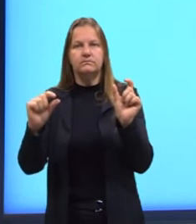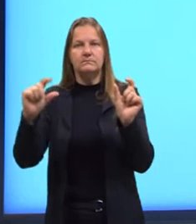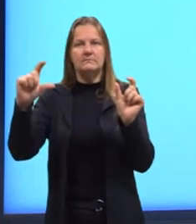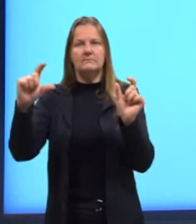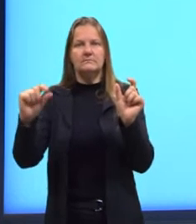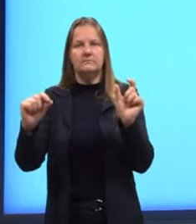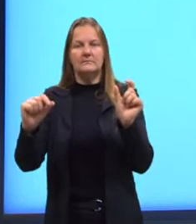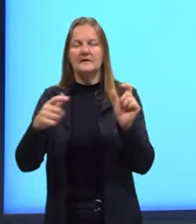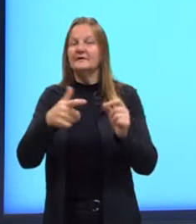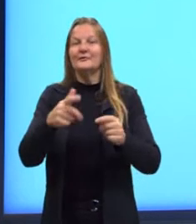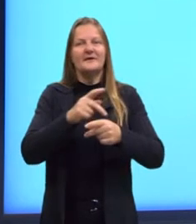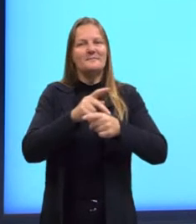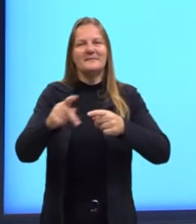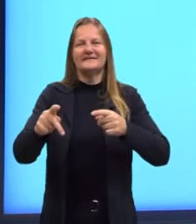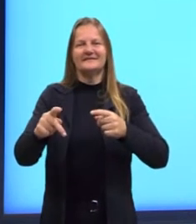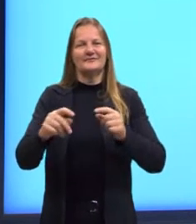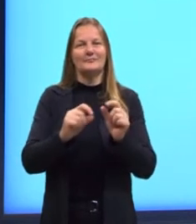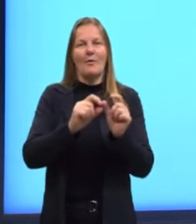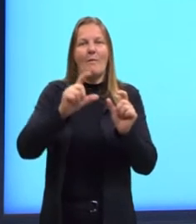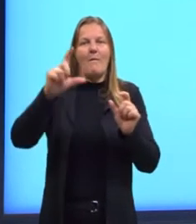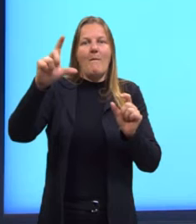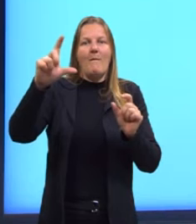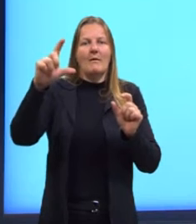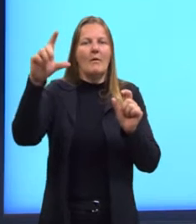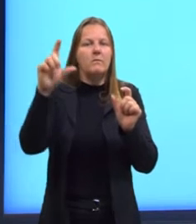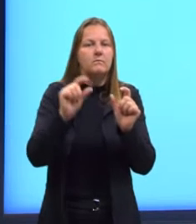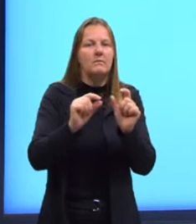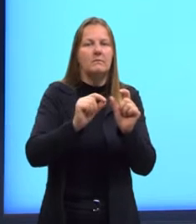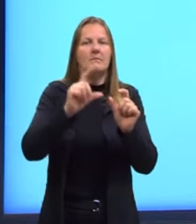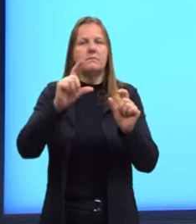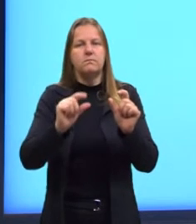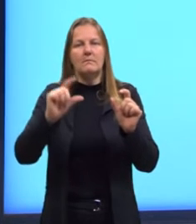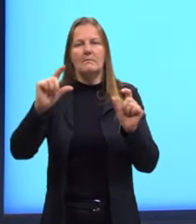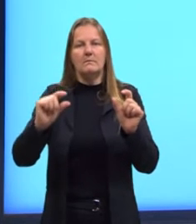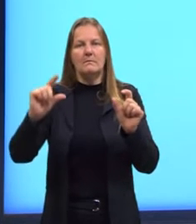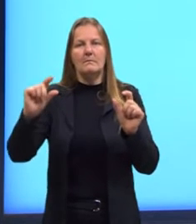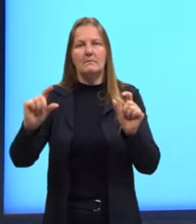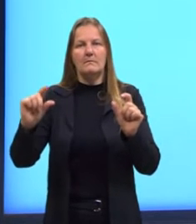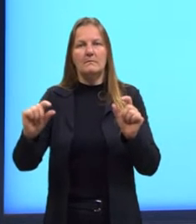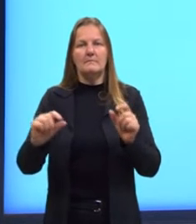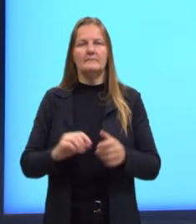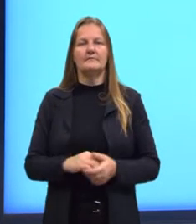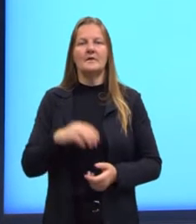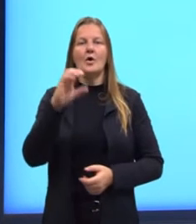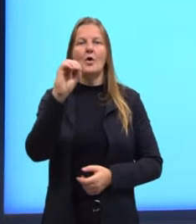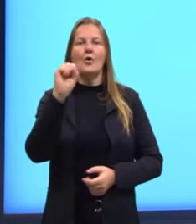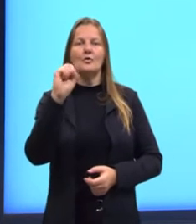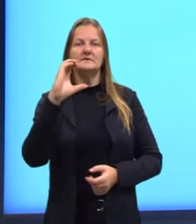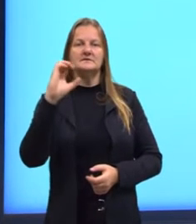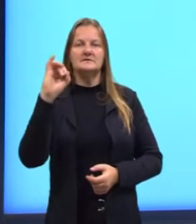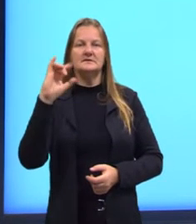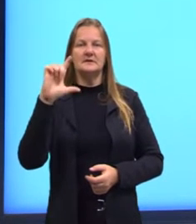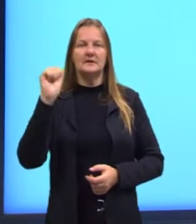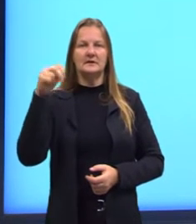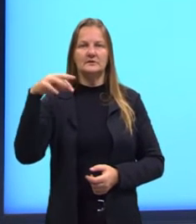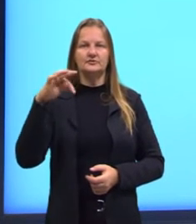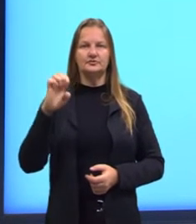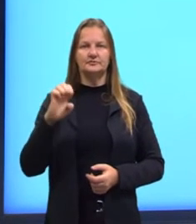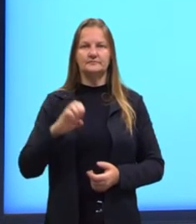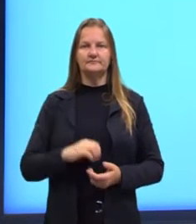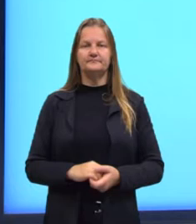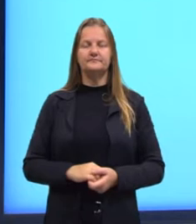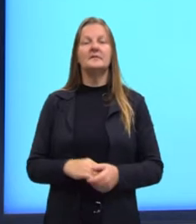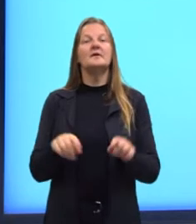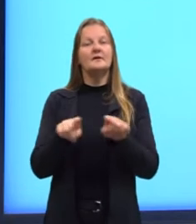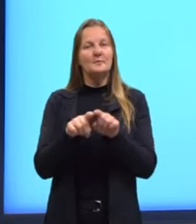um padrão de crescimento ou decrescimento, nós chamamos a sequência de oscilante. E, por fim,